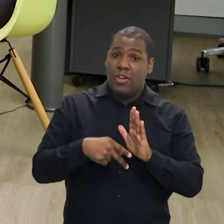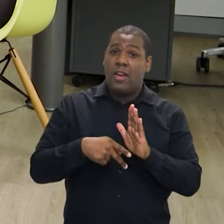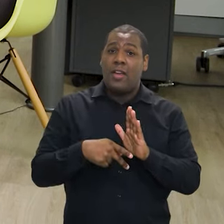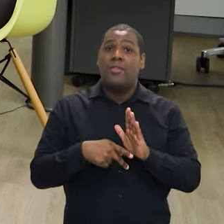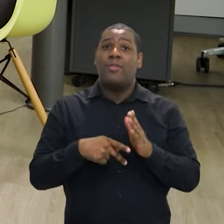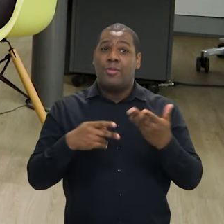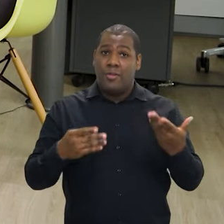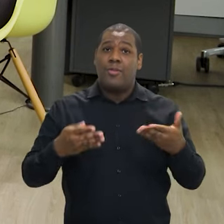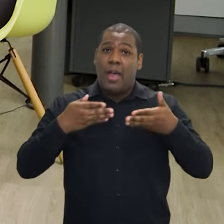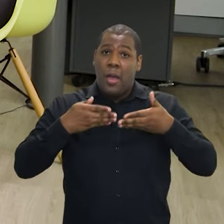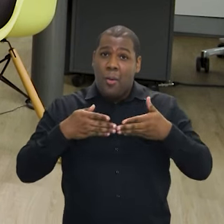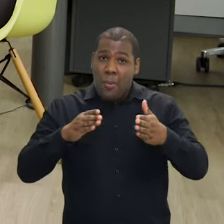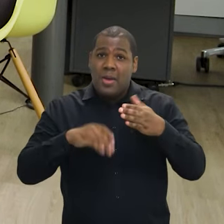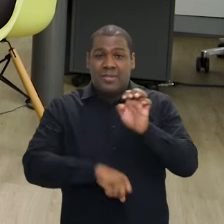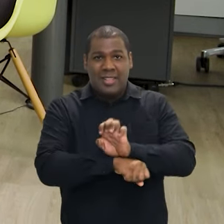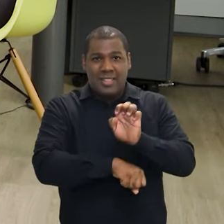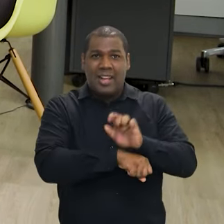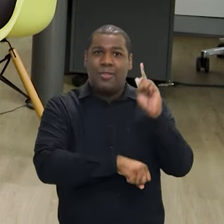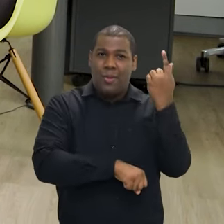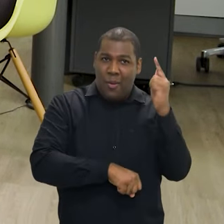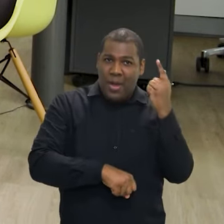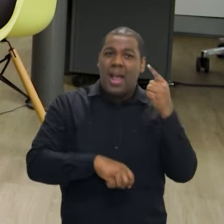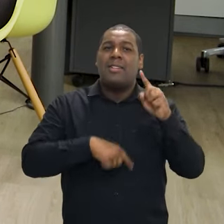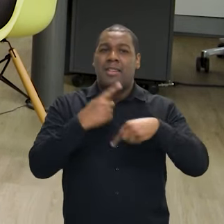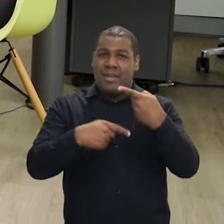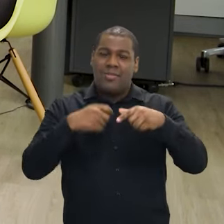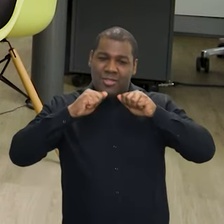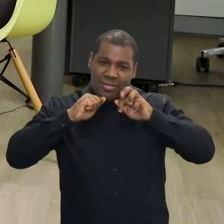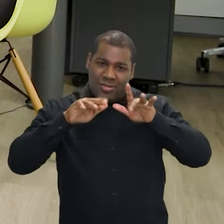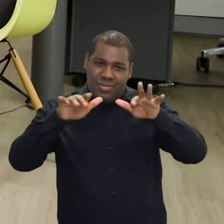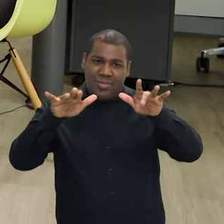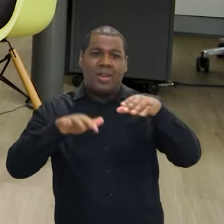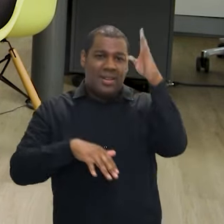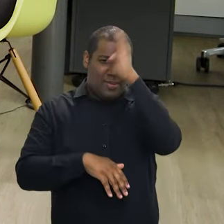Ele está começando em Goiás, mas deve ser expandido para todo o país?